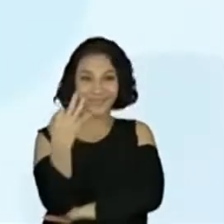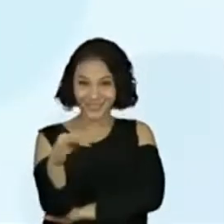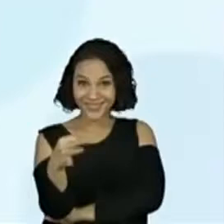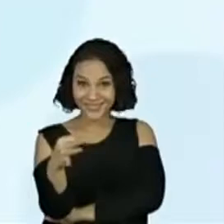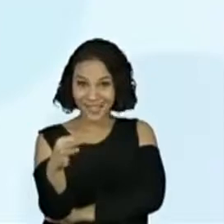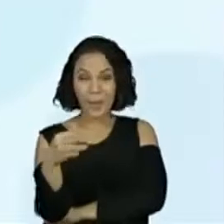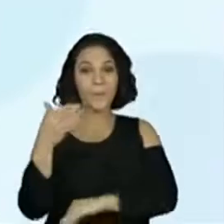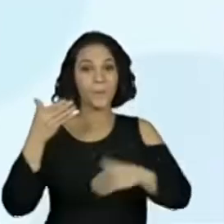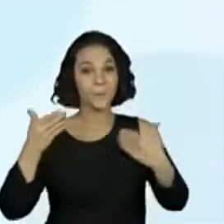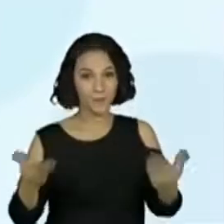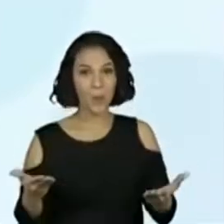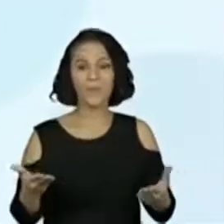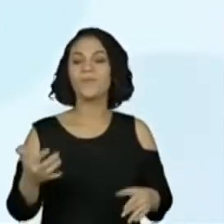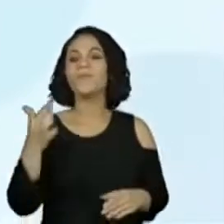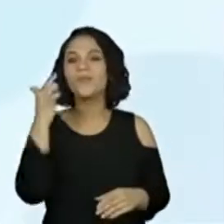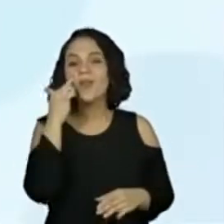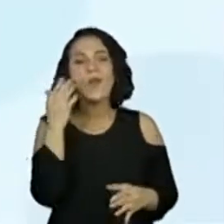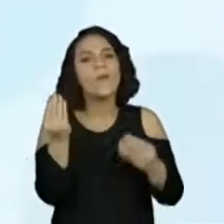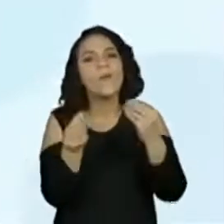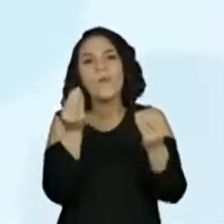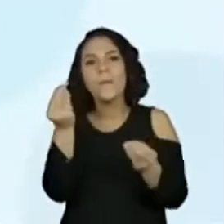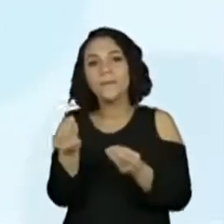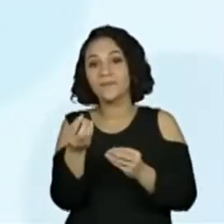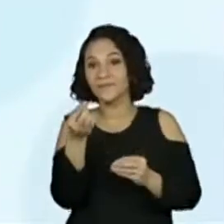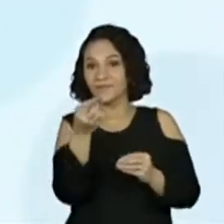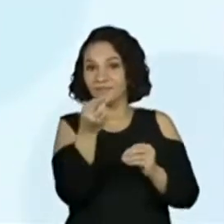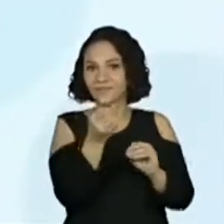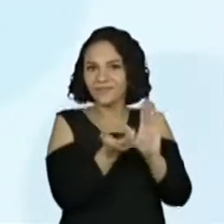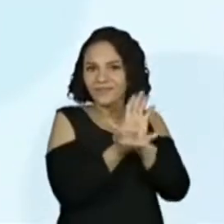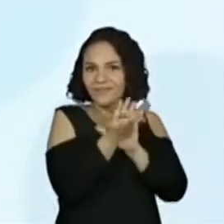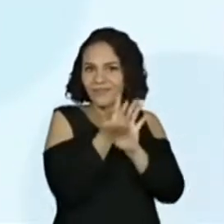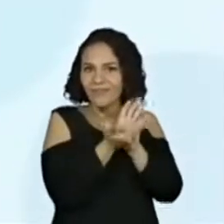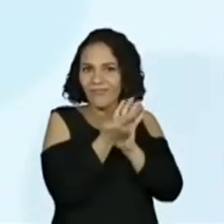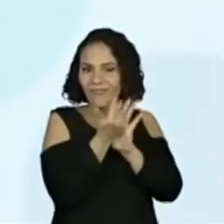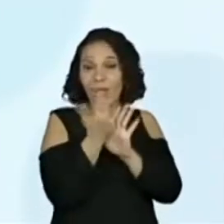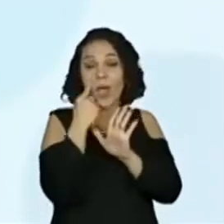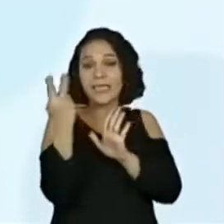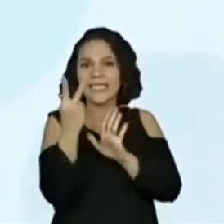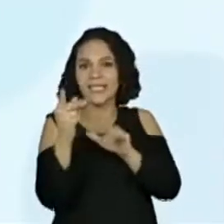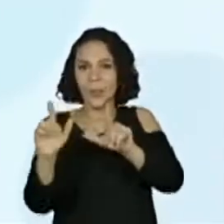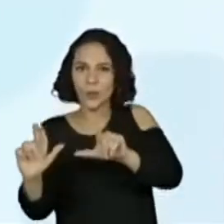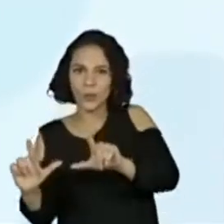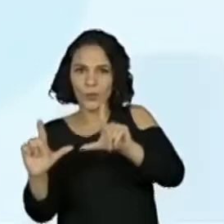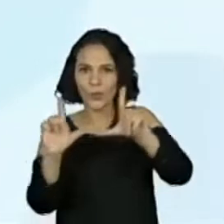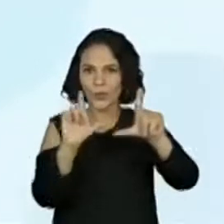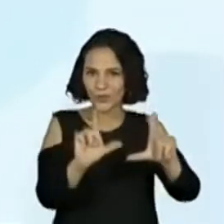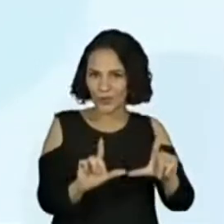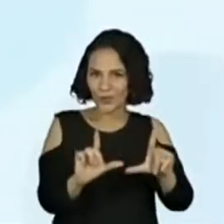como o cartunista deixou o personagem nesse segundo quadrinho.